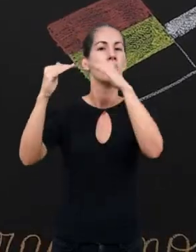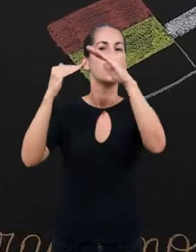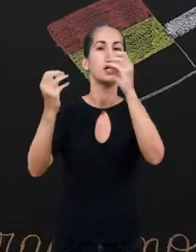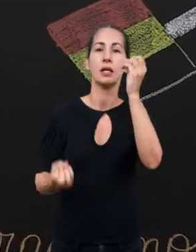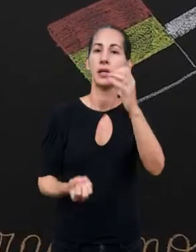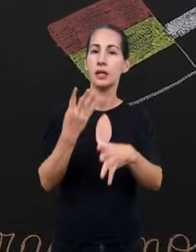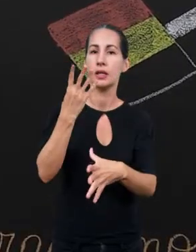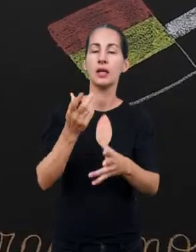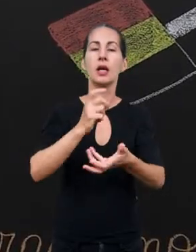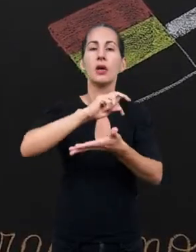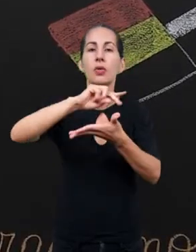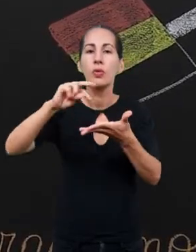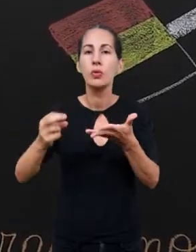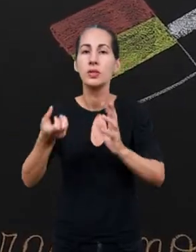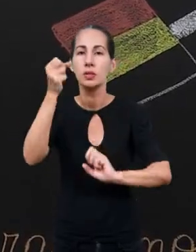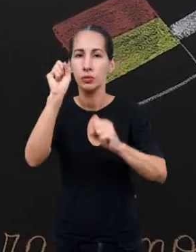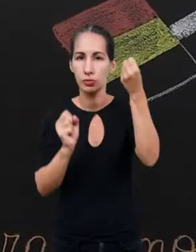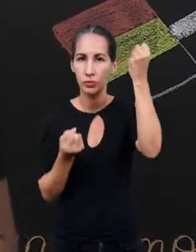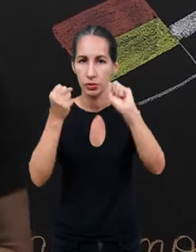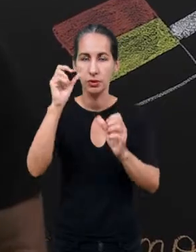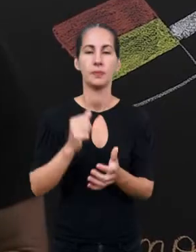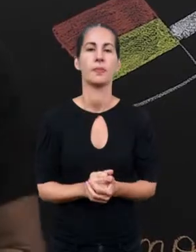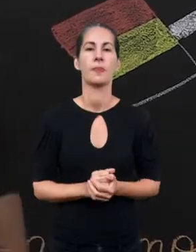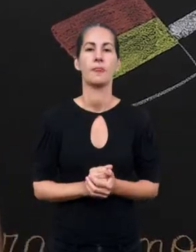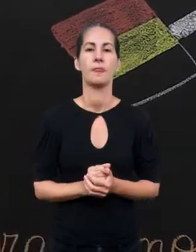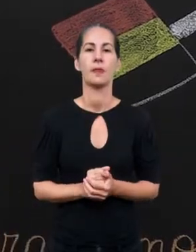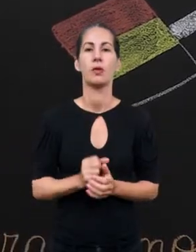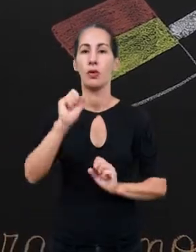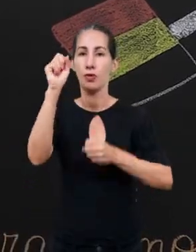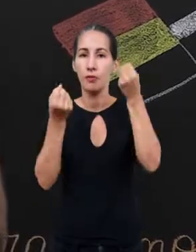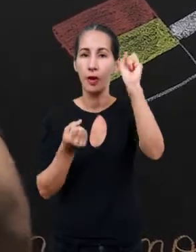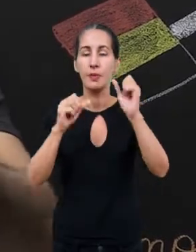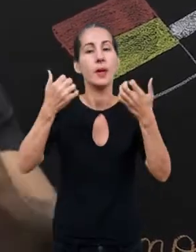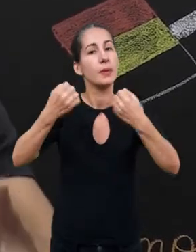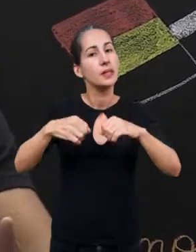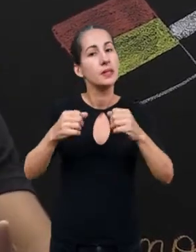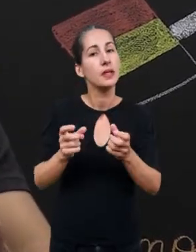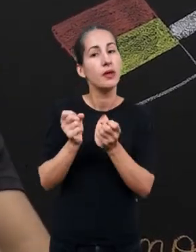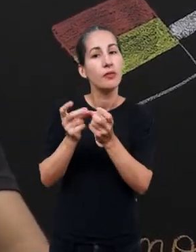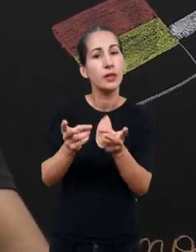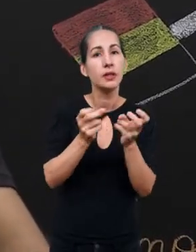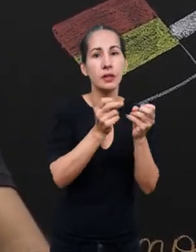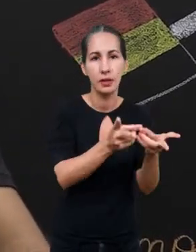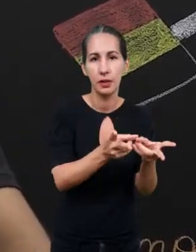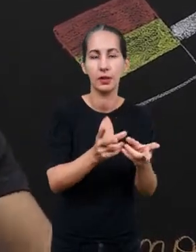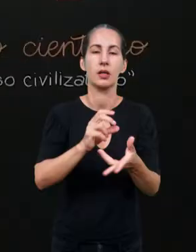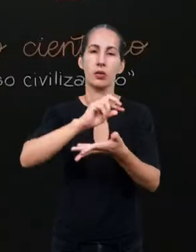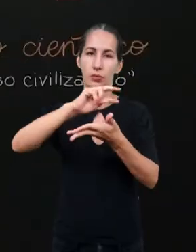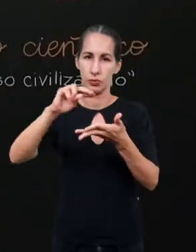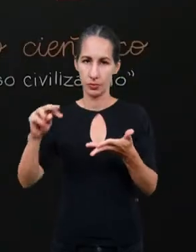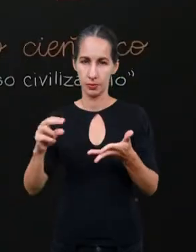mercadorias. Uma fábrica precisa vender as suas mercadorias.